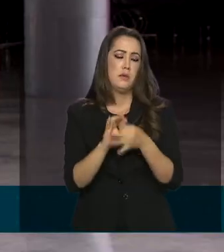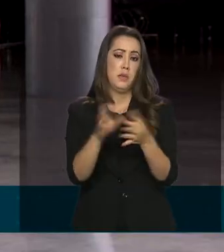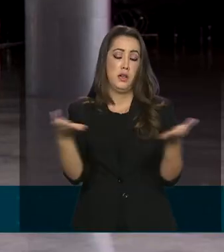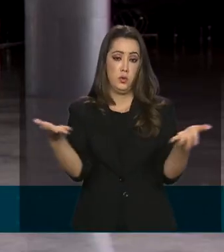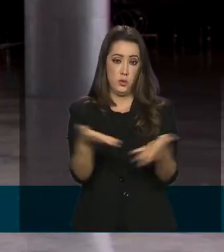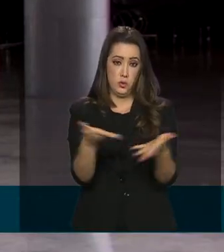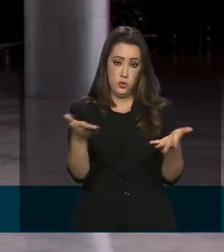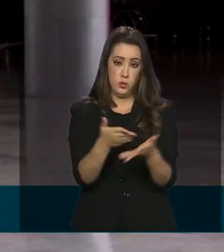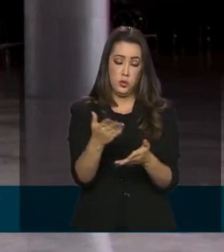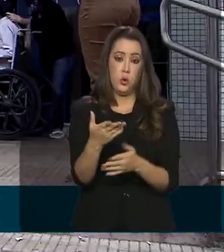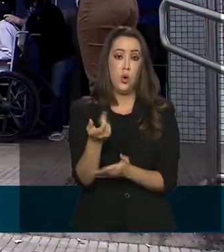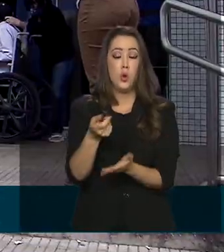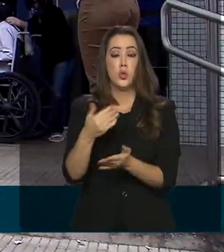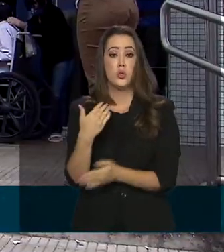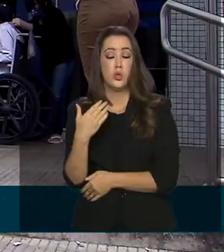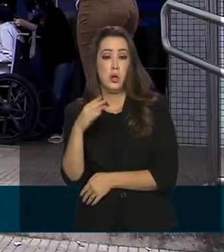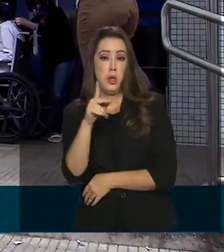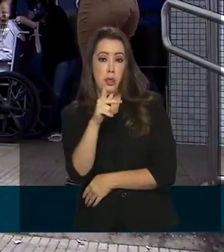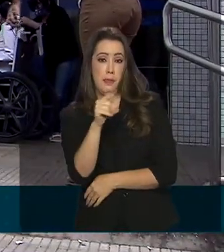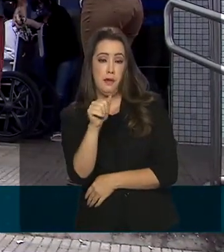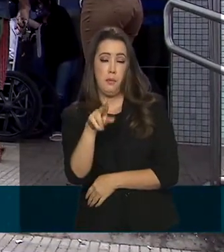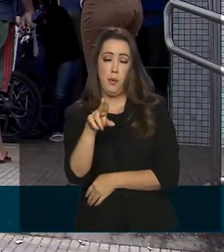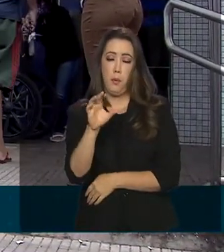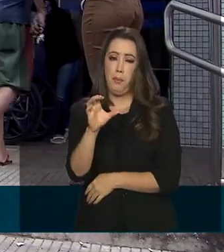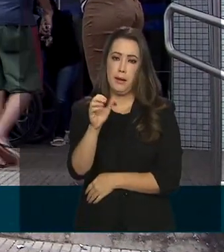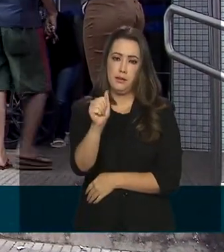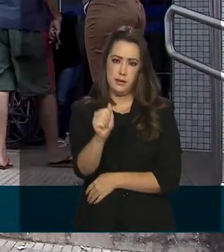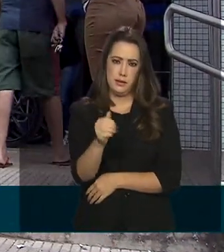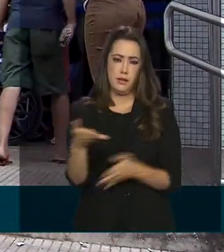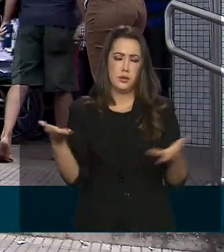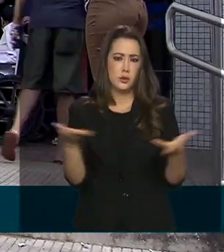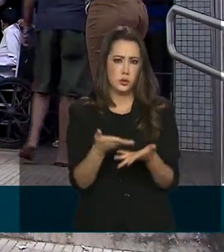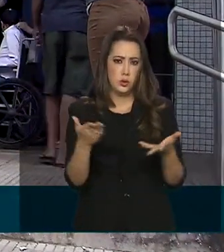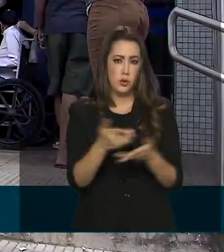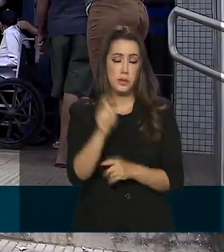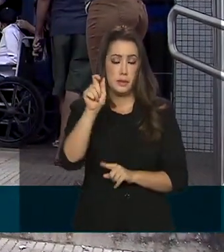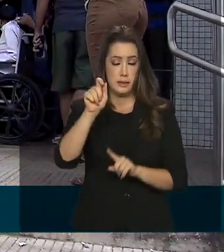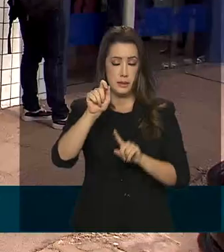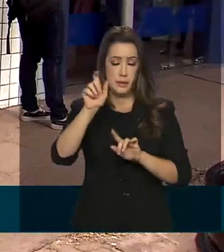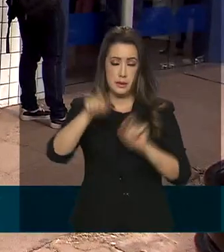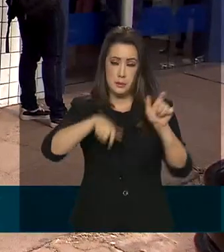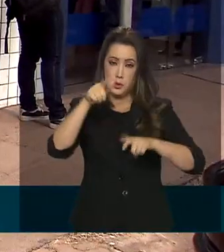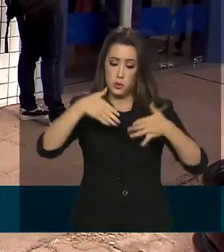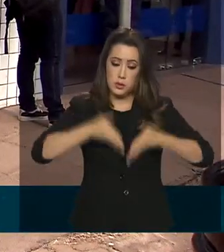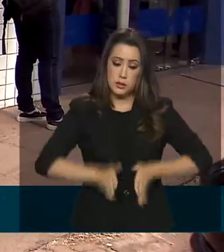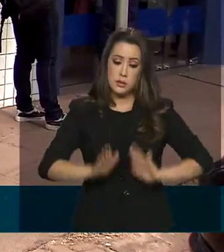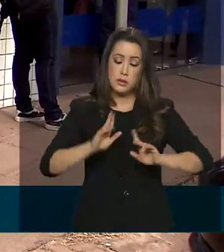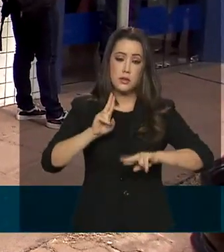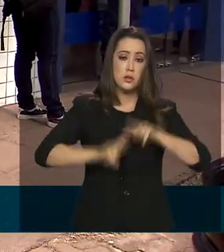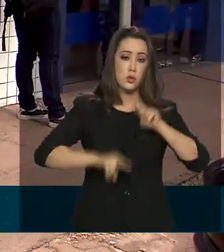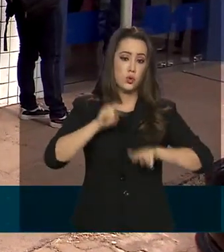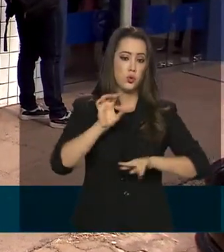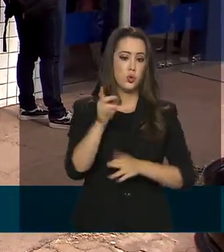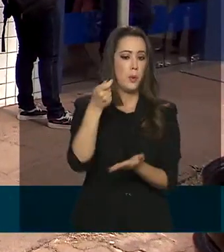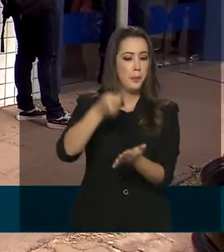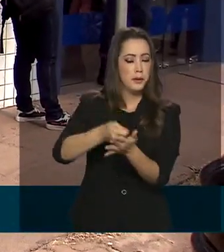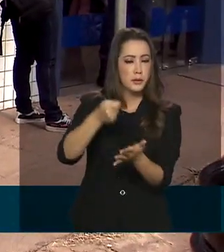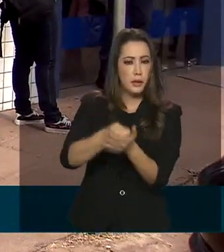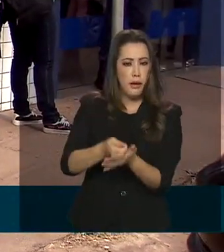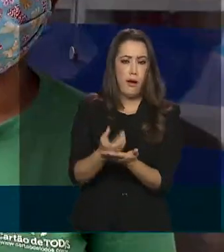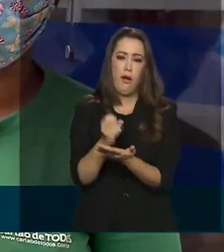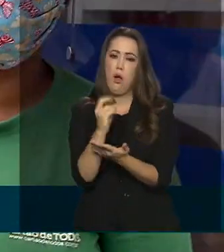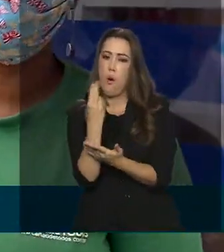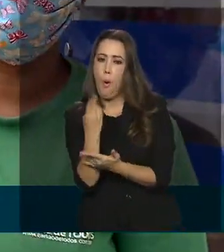na poupança digital social. Por enquanto, os aniversariantes de junho só podem usar o dinheiro para fazer pagamentos e